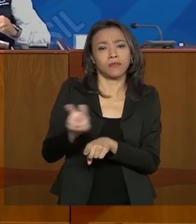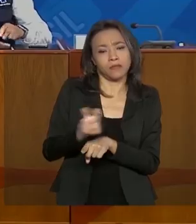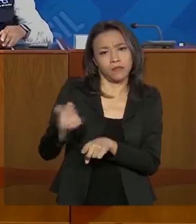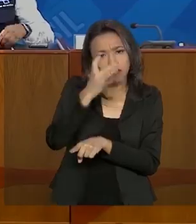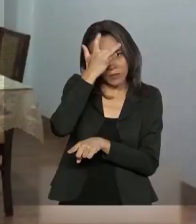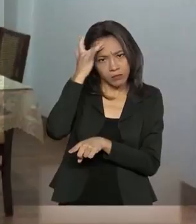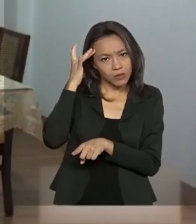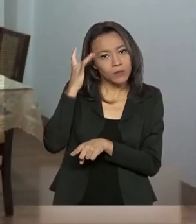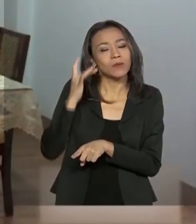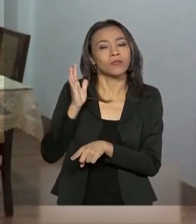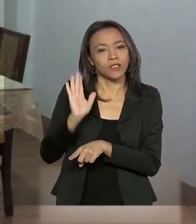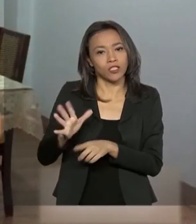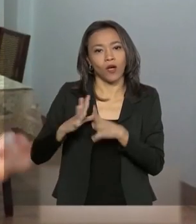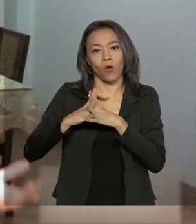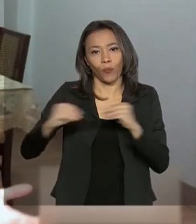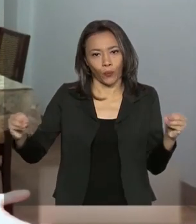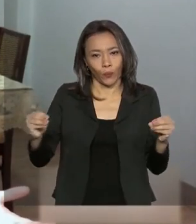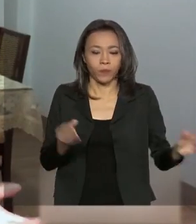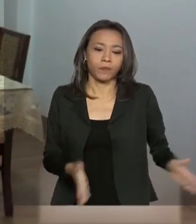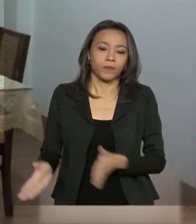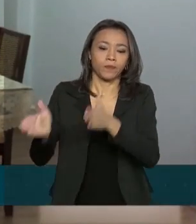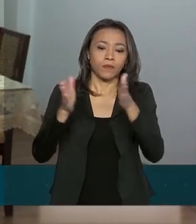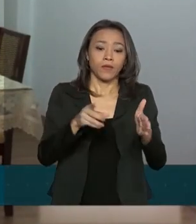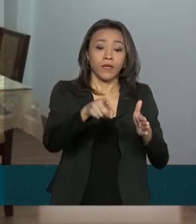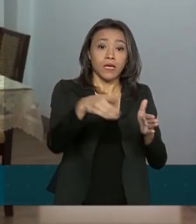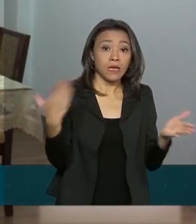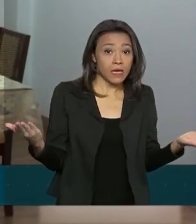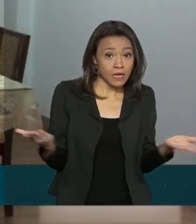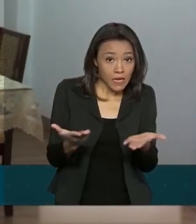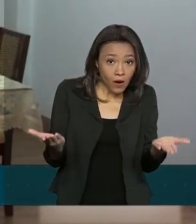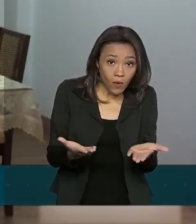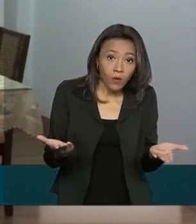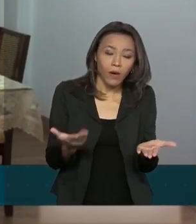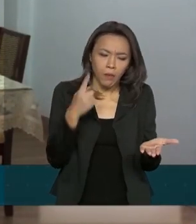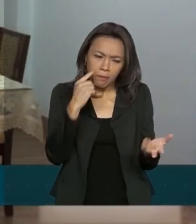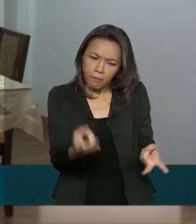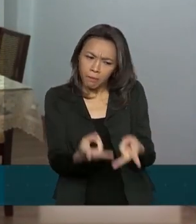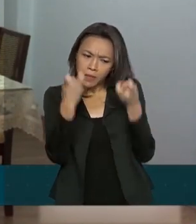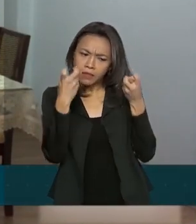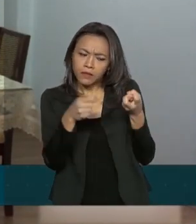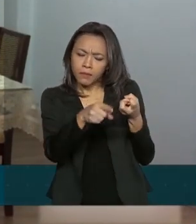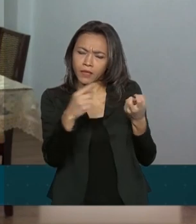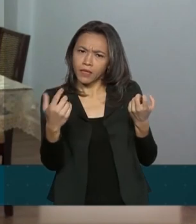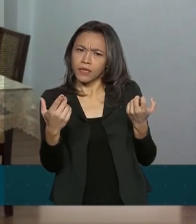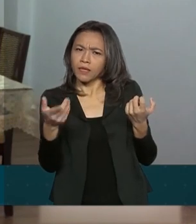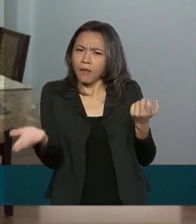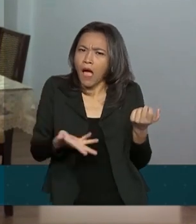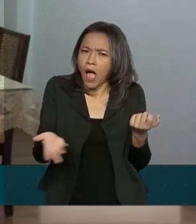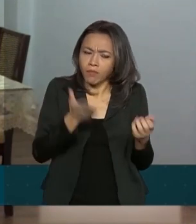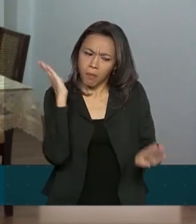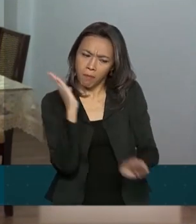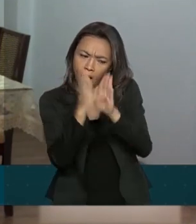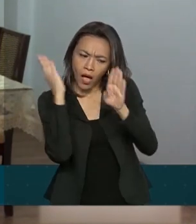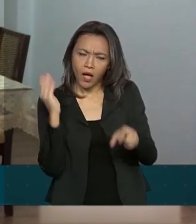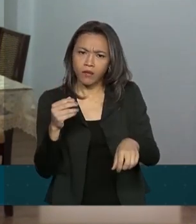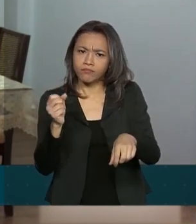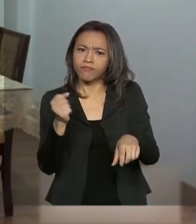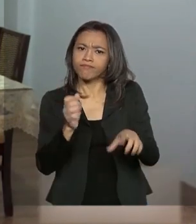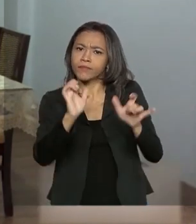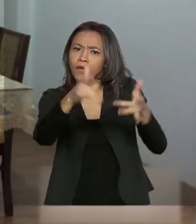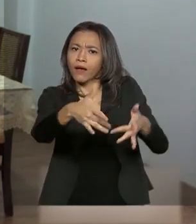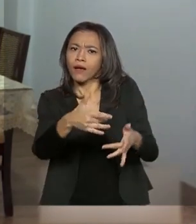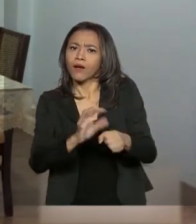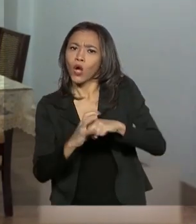infectadas. E para aumentar a capacidade de identificar os casos de coronavírus com mais agilidade, o Ministério da Saúde